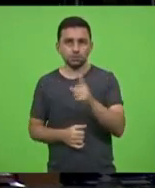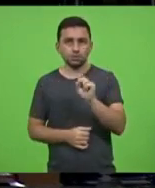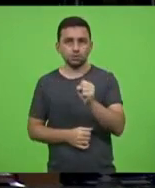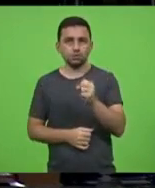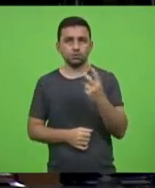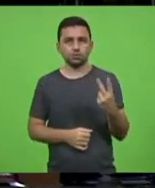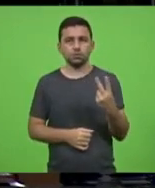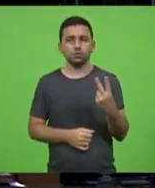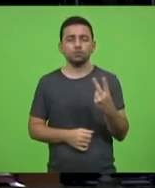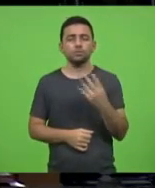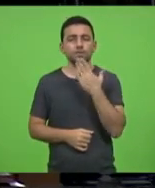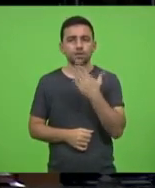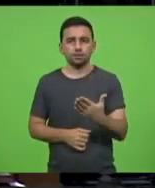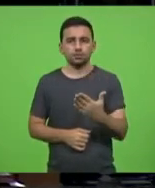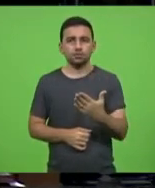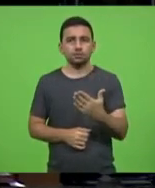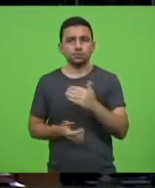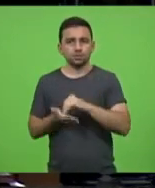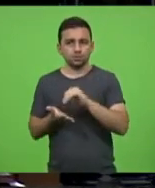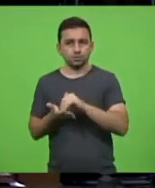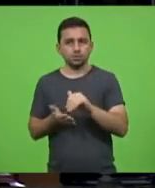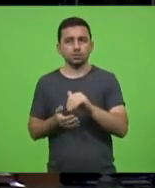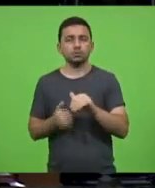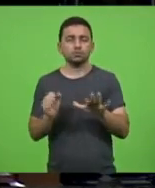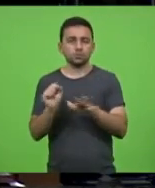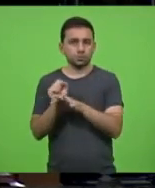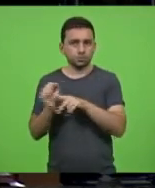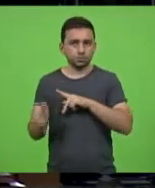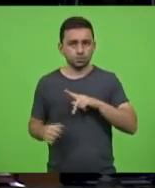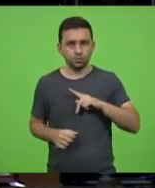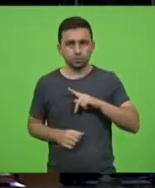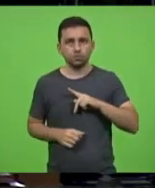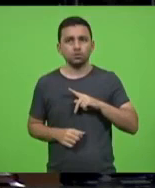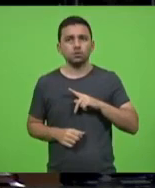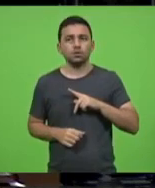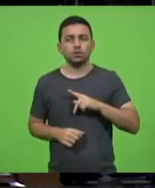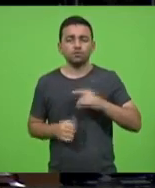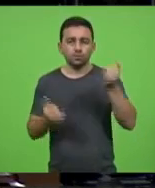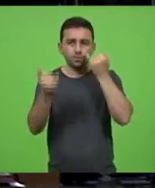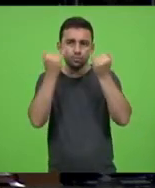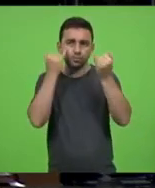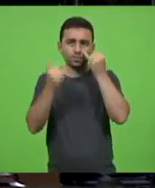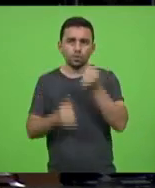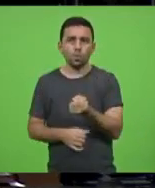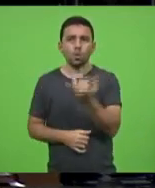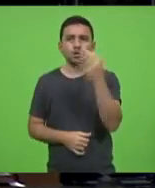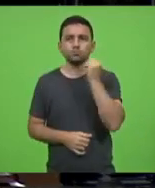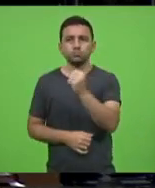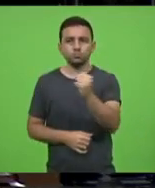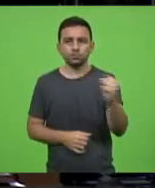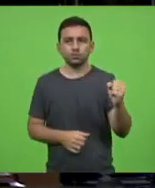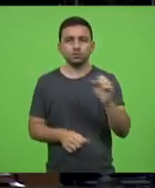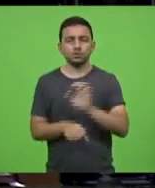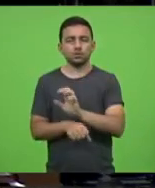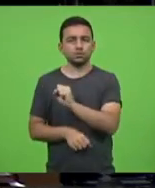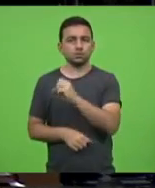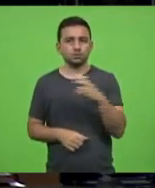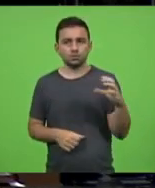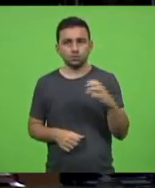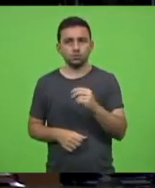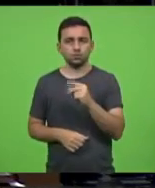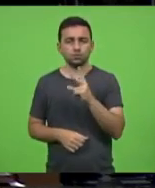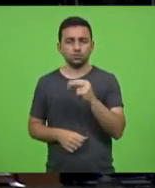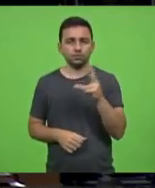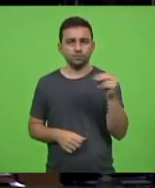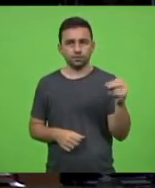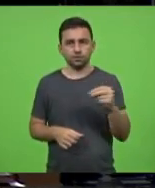solicitando ao secretário de Segurança Pública informações sobre o número de homicídios no estado de Santa Catarina em 2020